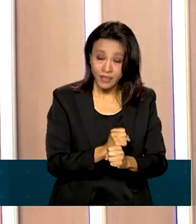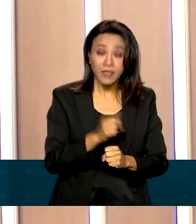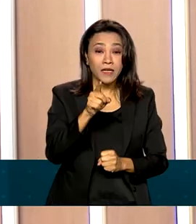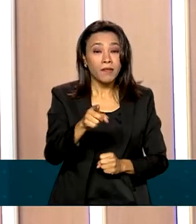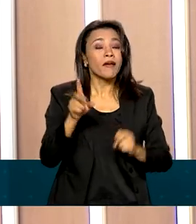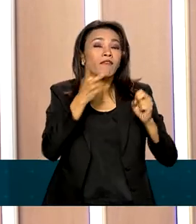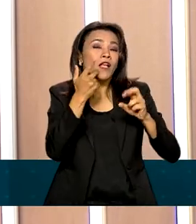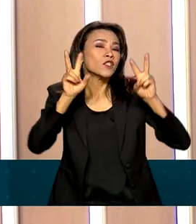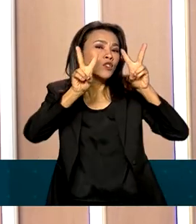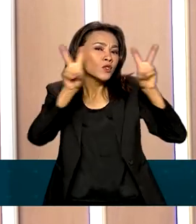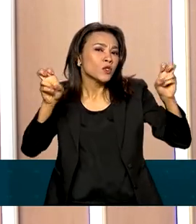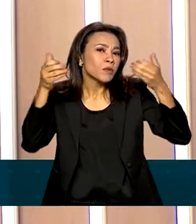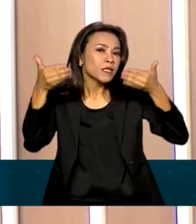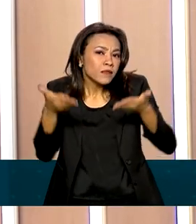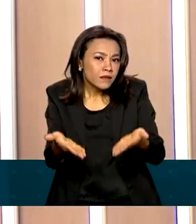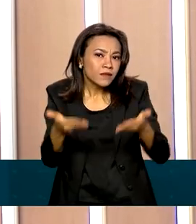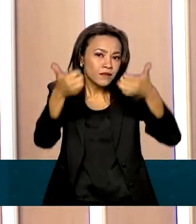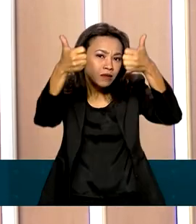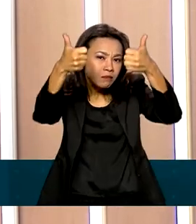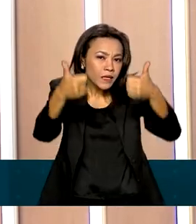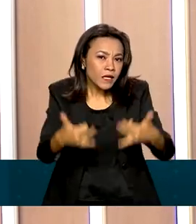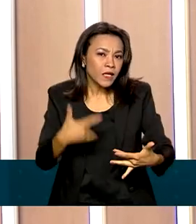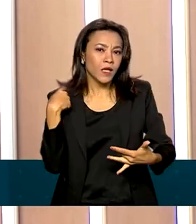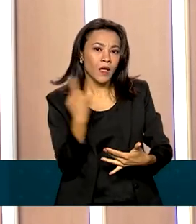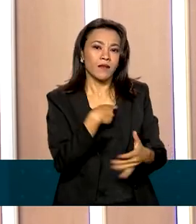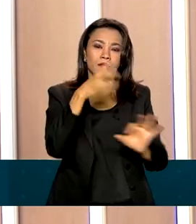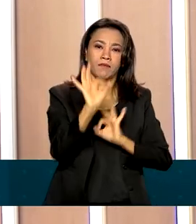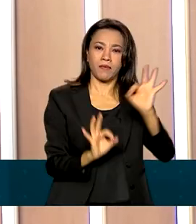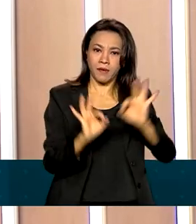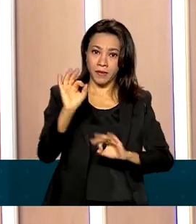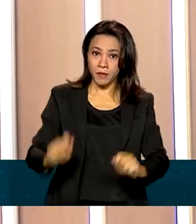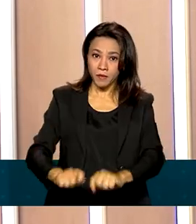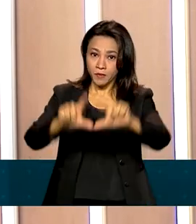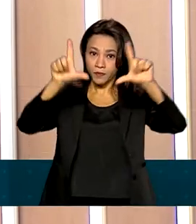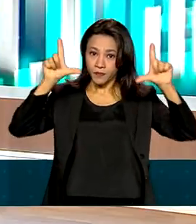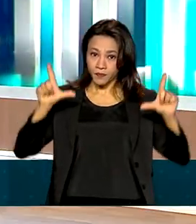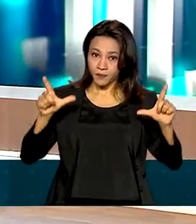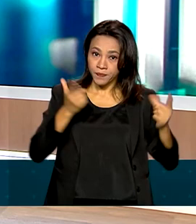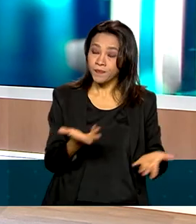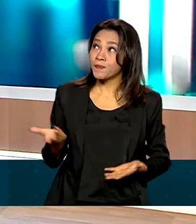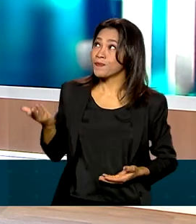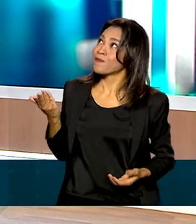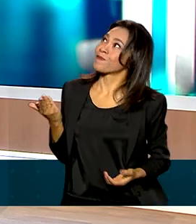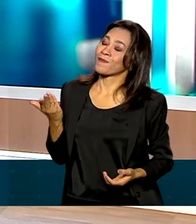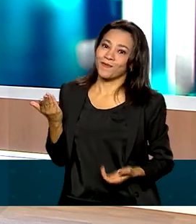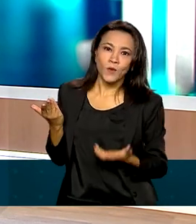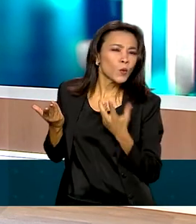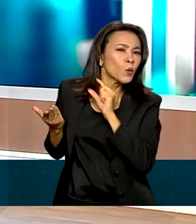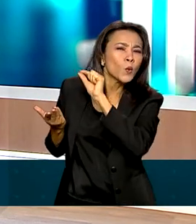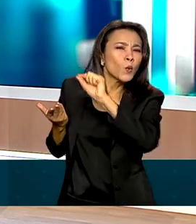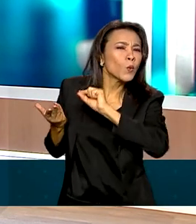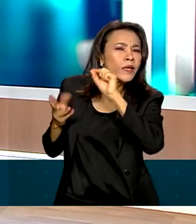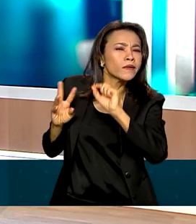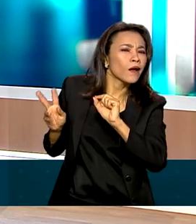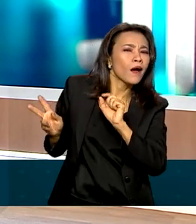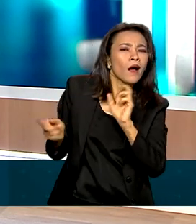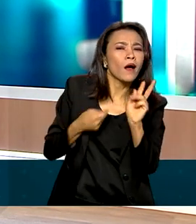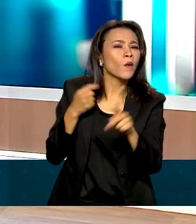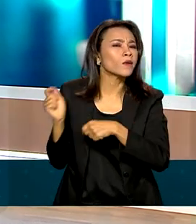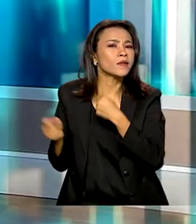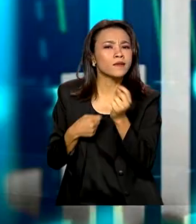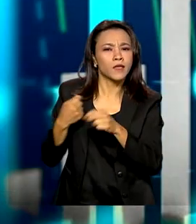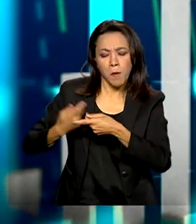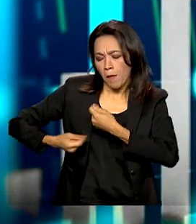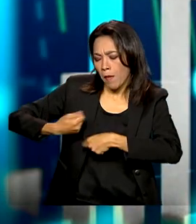desse tema, a nossa equipe preparou uma arte para você, telespectador, para ver, então, o que o mercado está pensando nesse